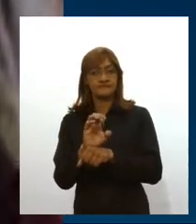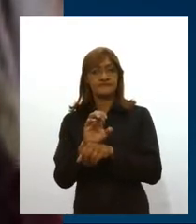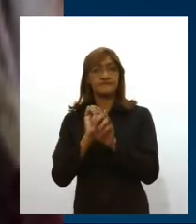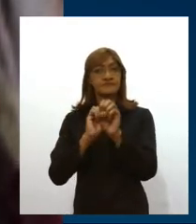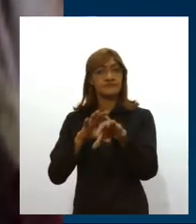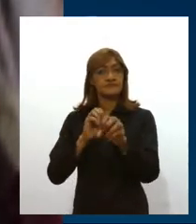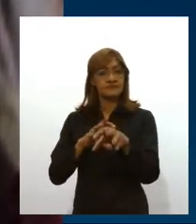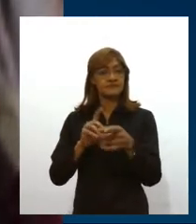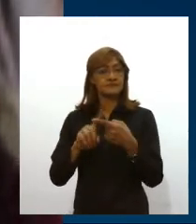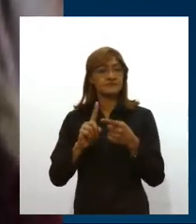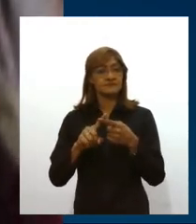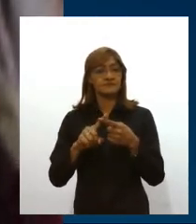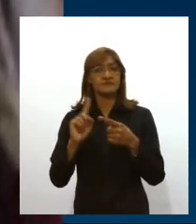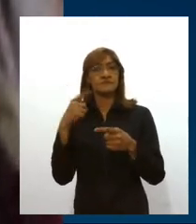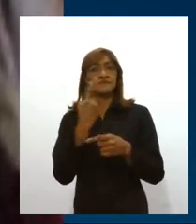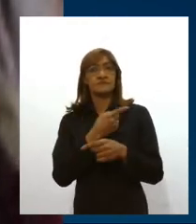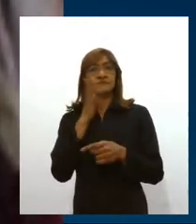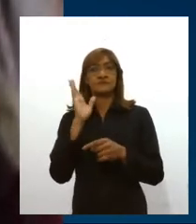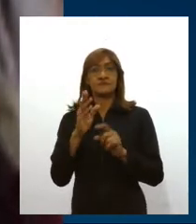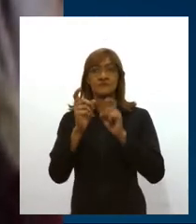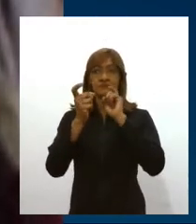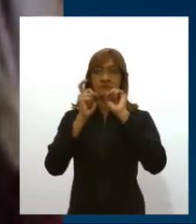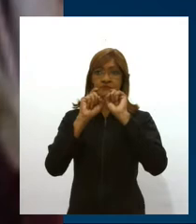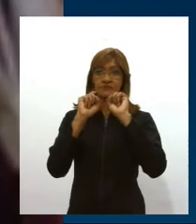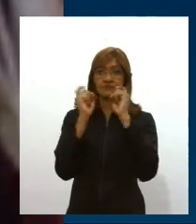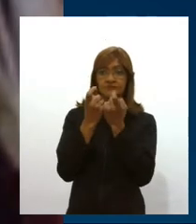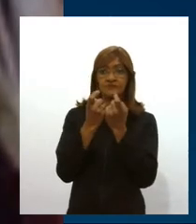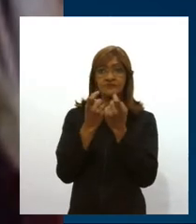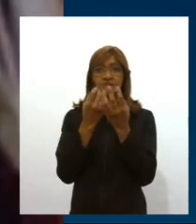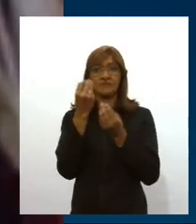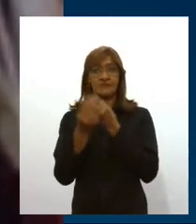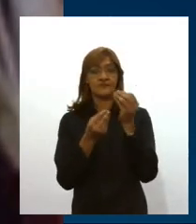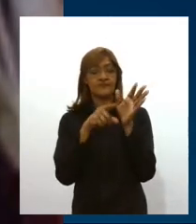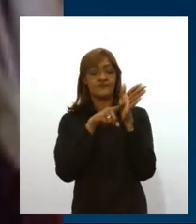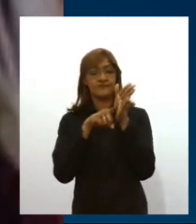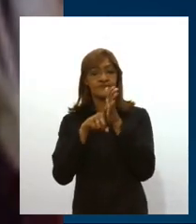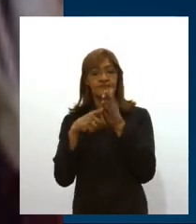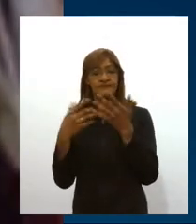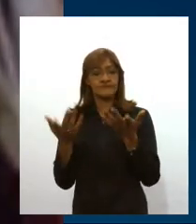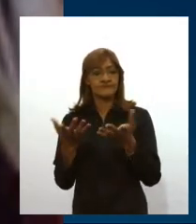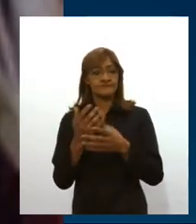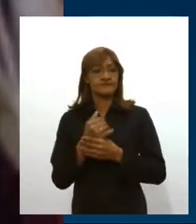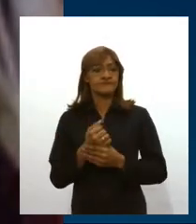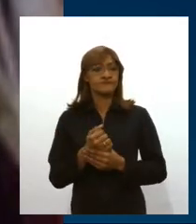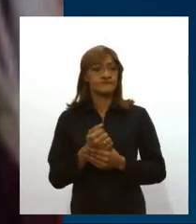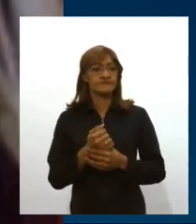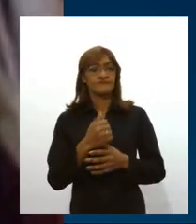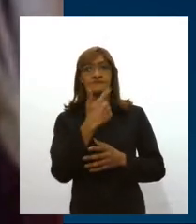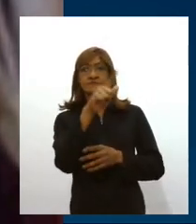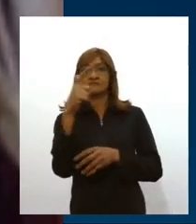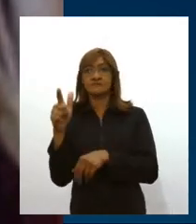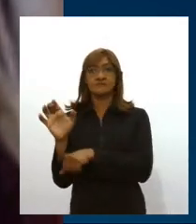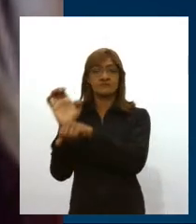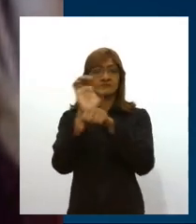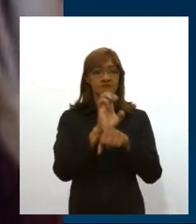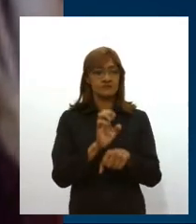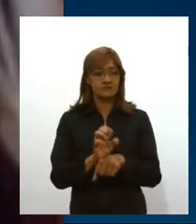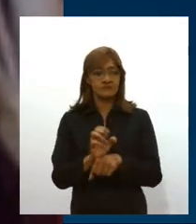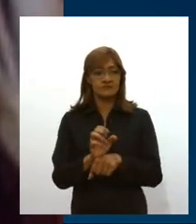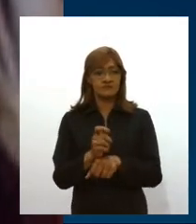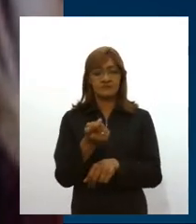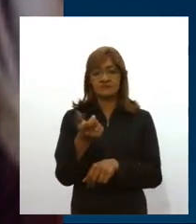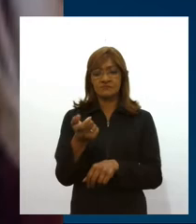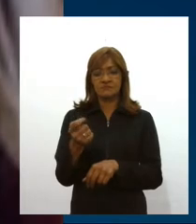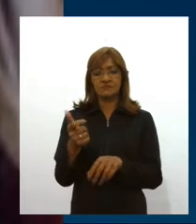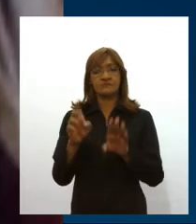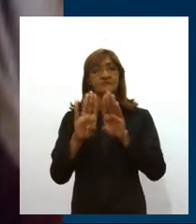estamos bastante avançados nessa fase de estudos. É uma situação tabu própria, os outros estados, os outros estados poucos abriram,